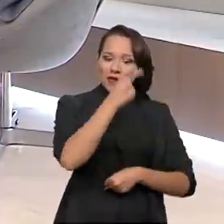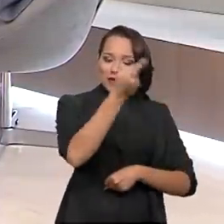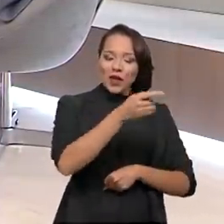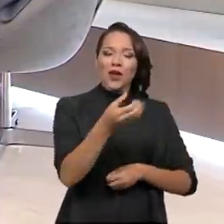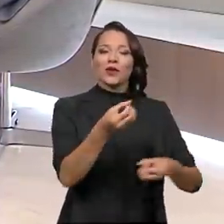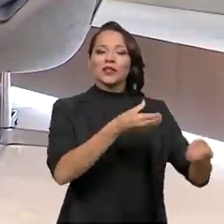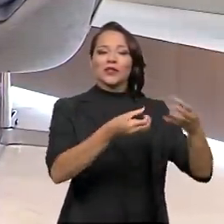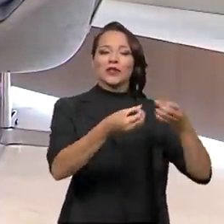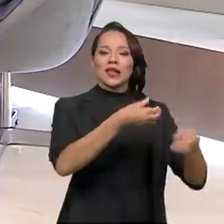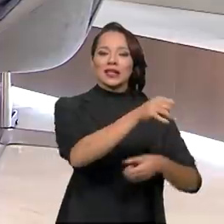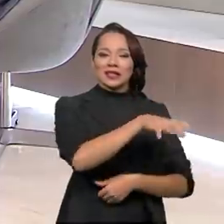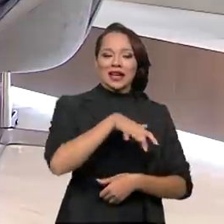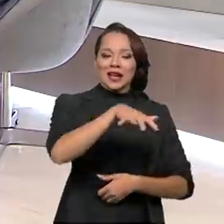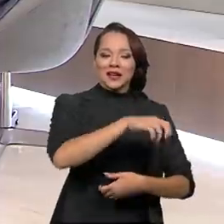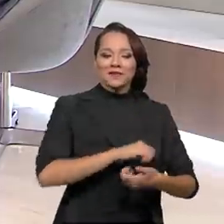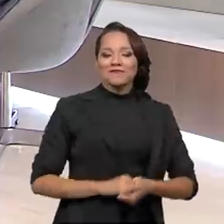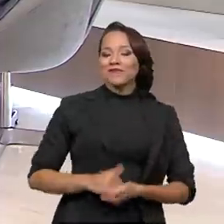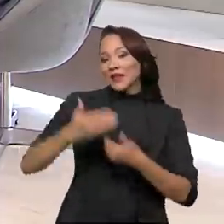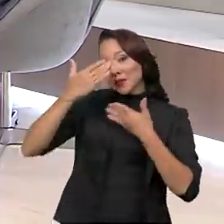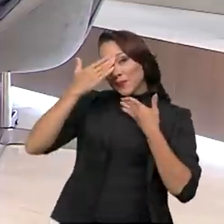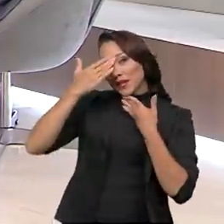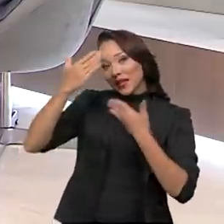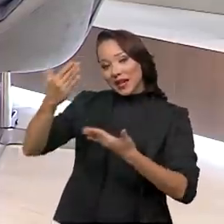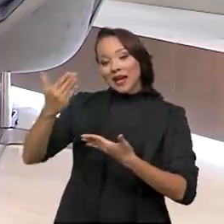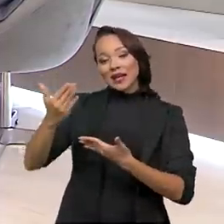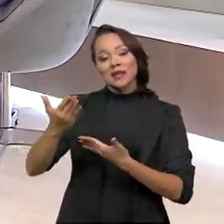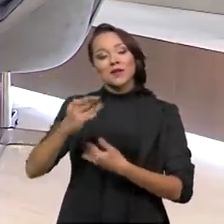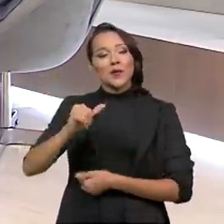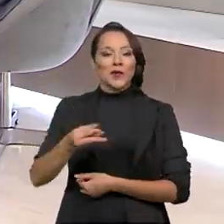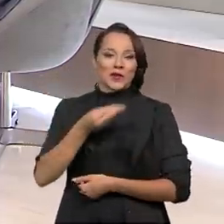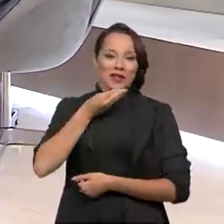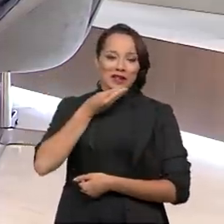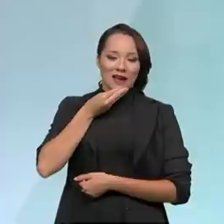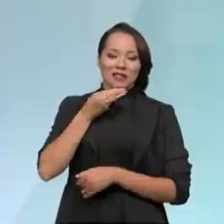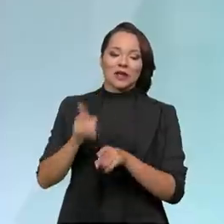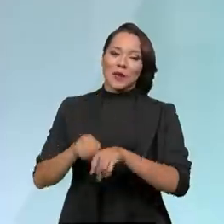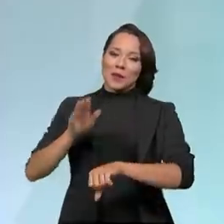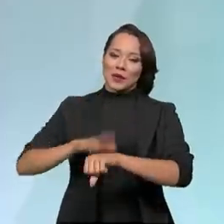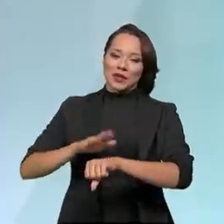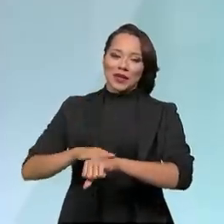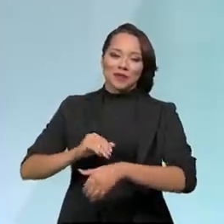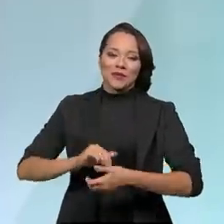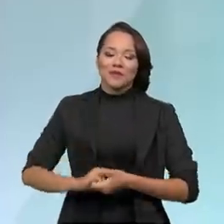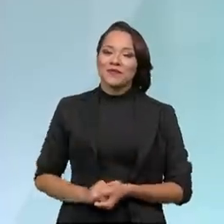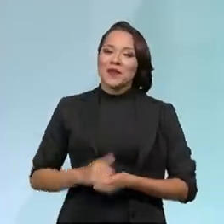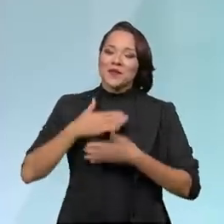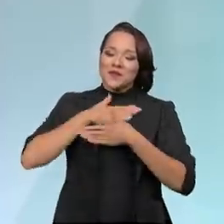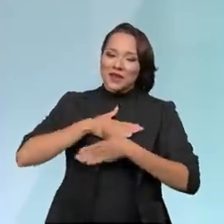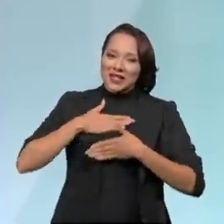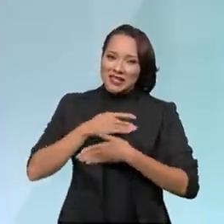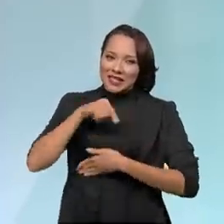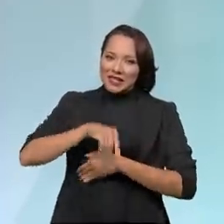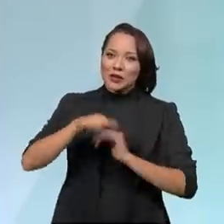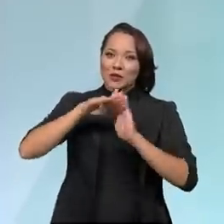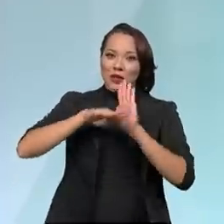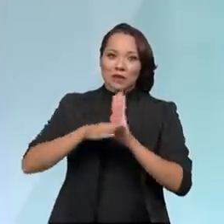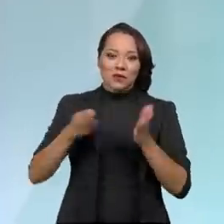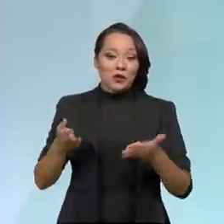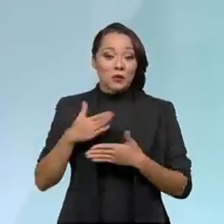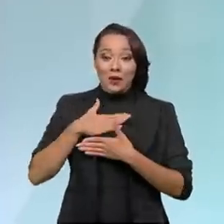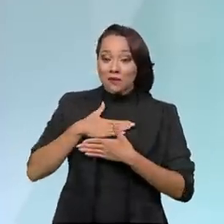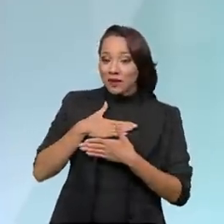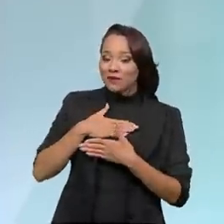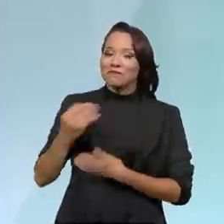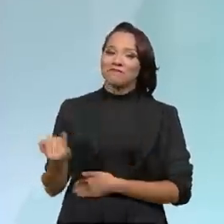as novidades na área. Paulo, obrigado pela oportunidade, pelo tempo. Um prazer estar aqui no Brasil em pauta. Para mim foi